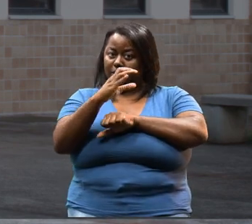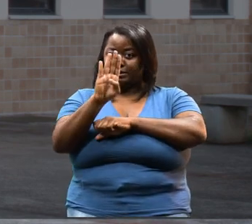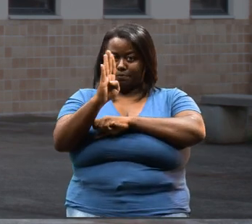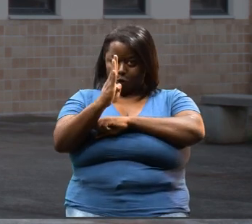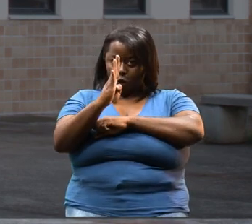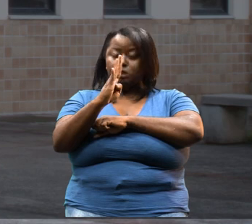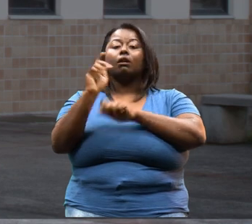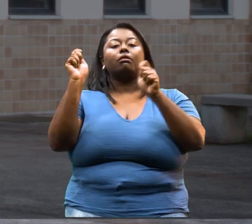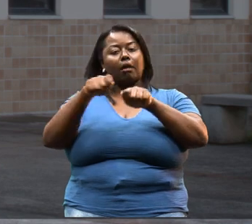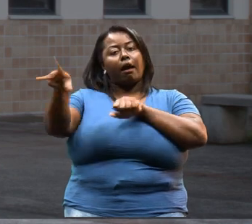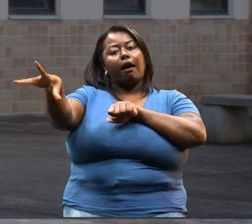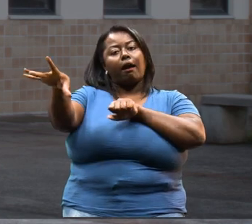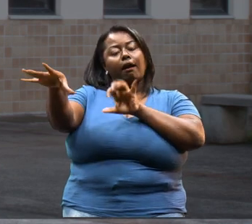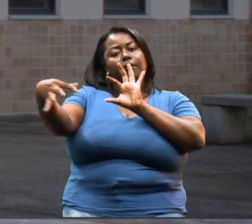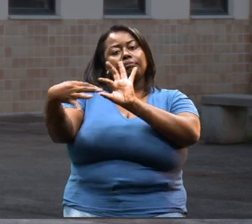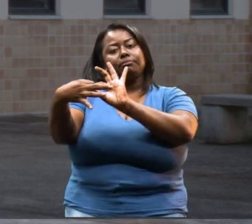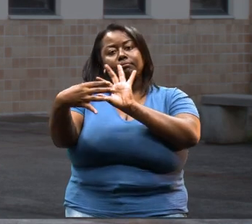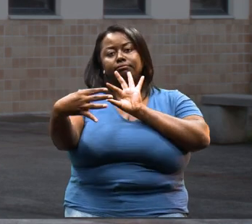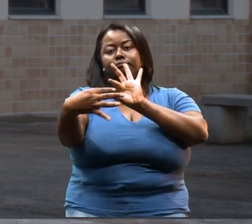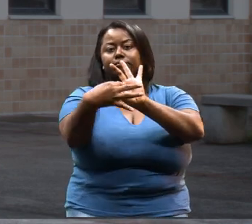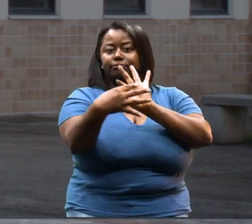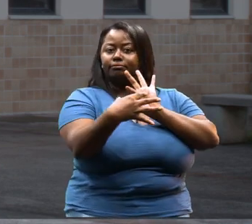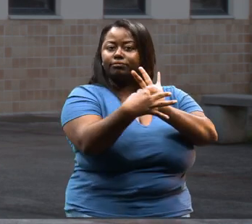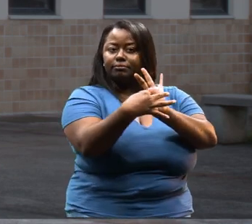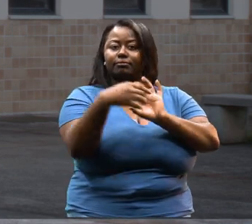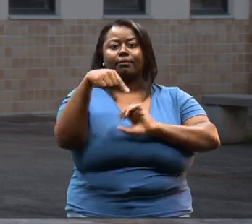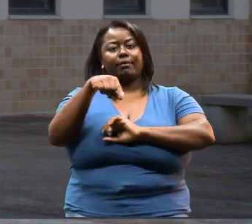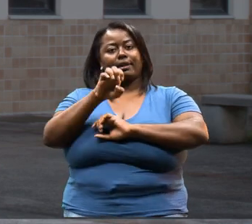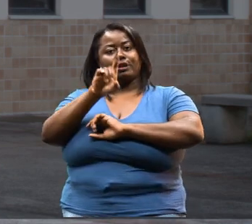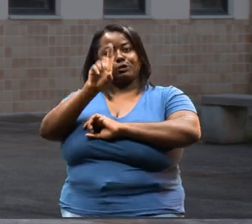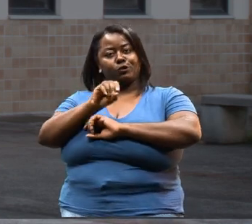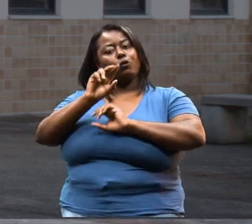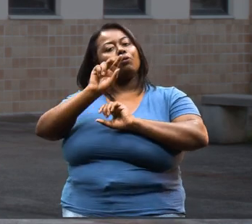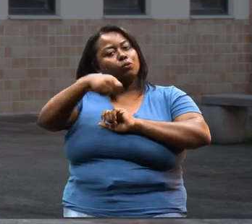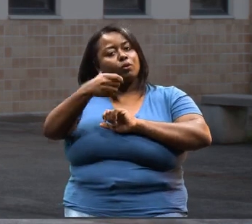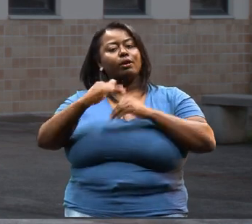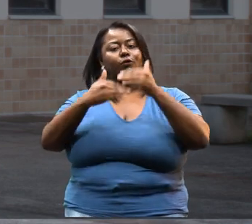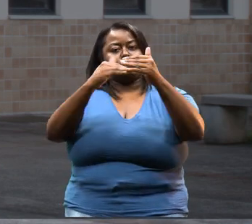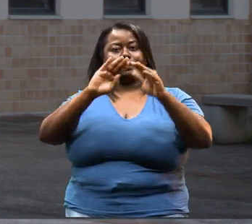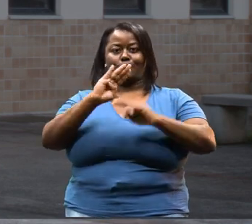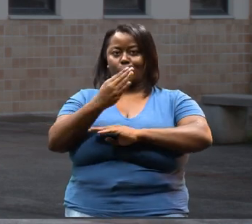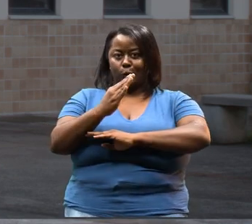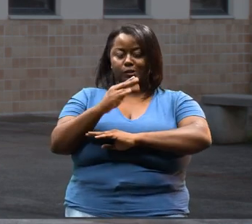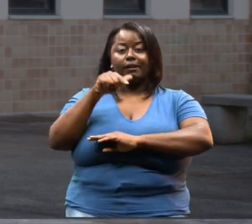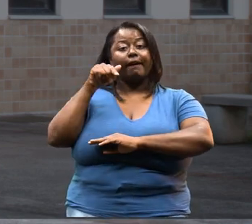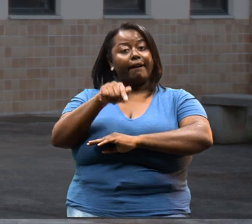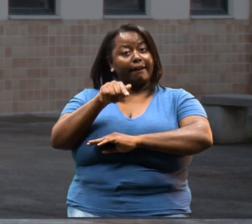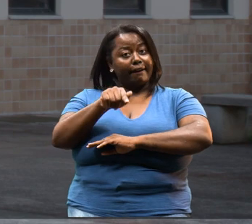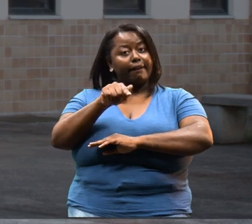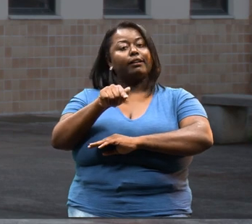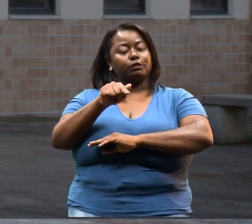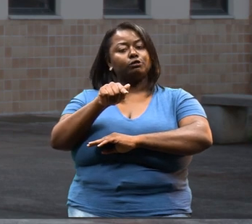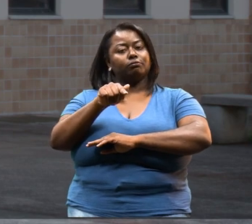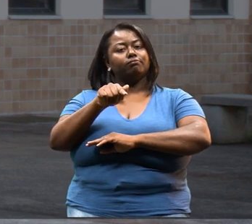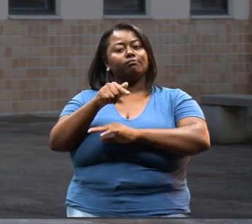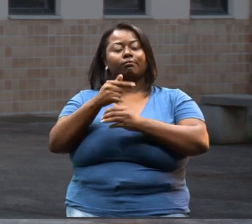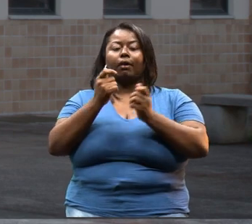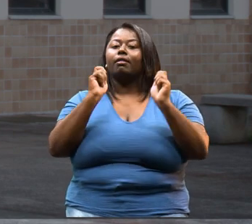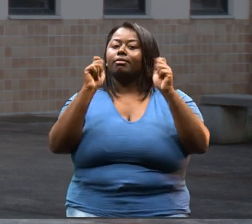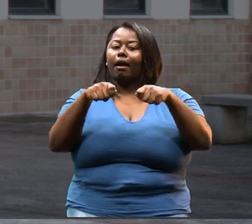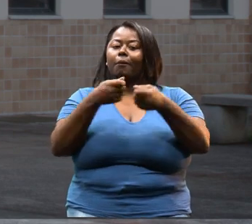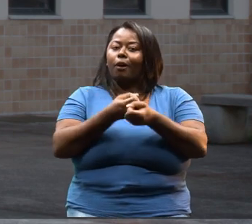biológicas são integradas por esse eixo da evolução biológica. Isso proporciona